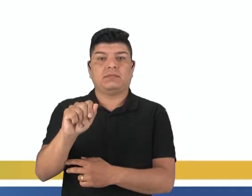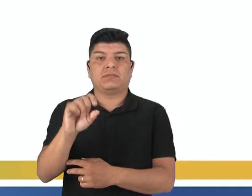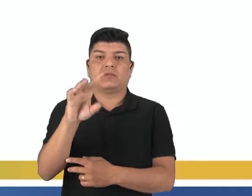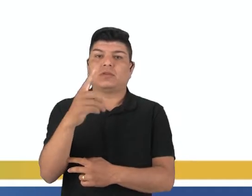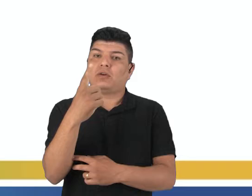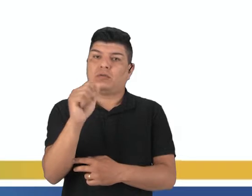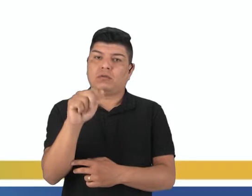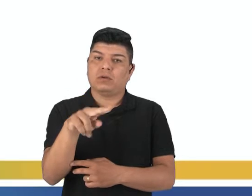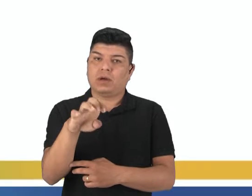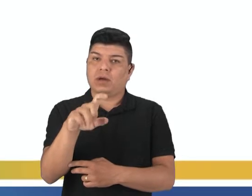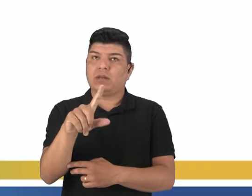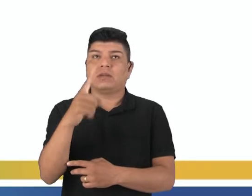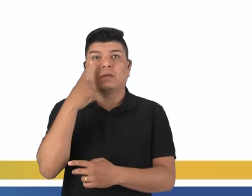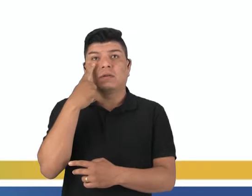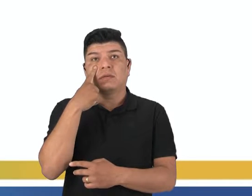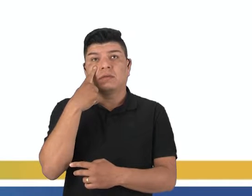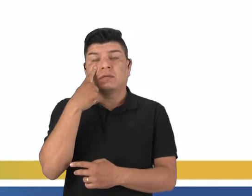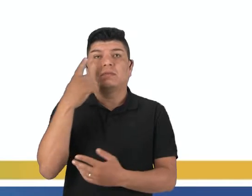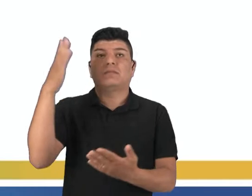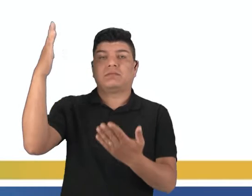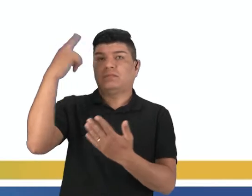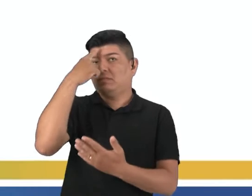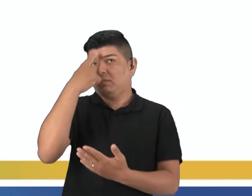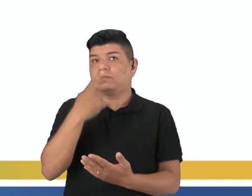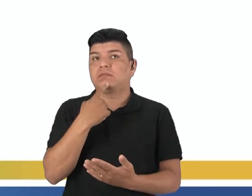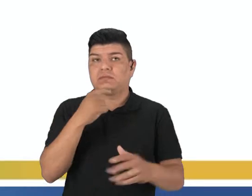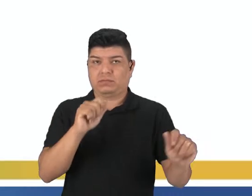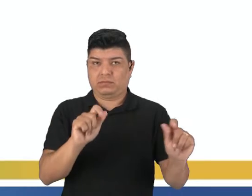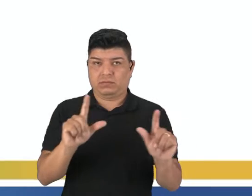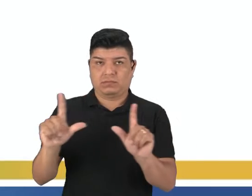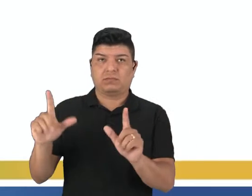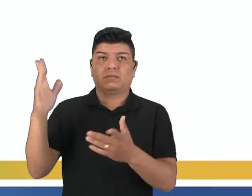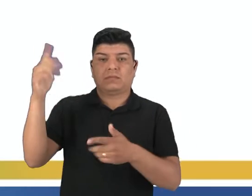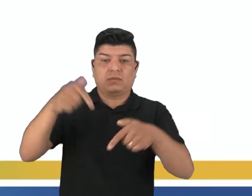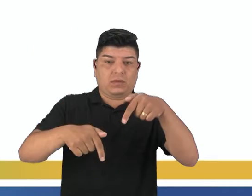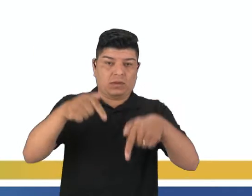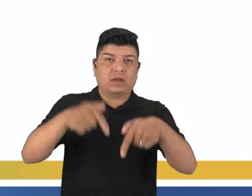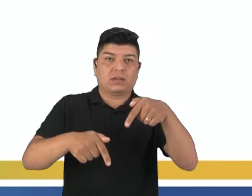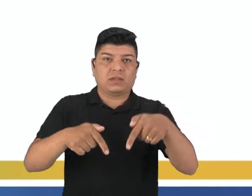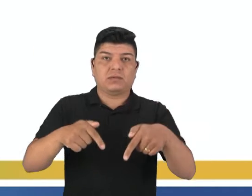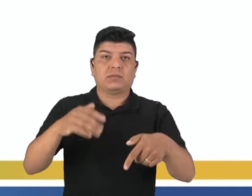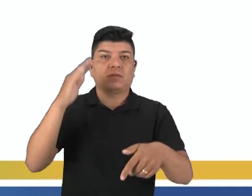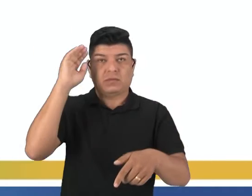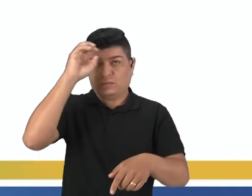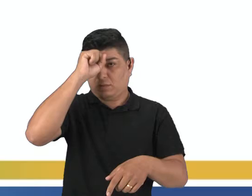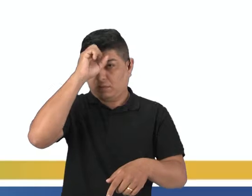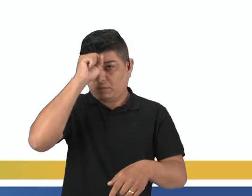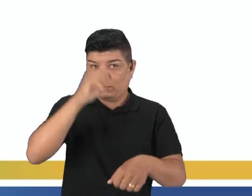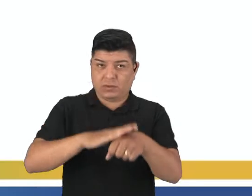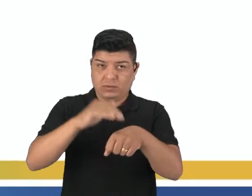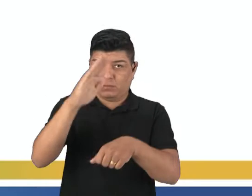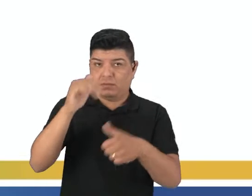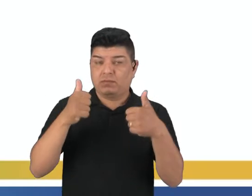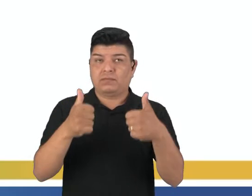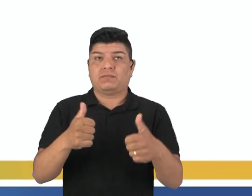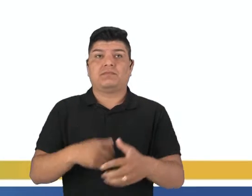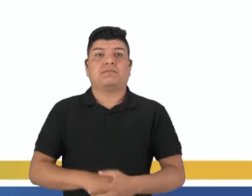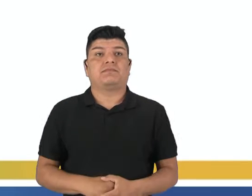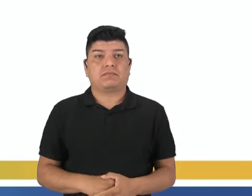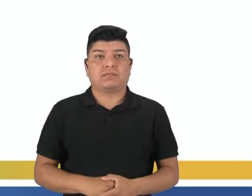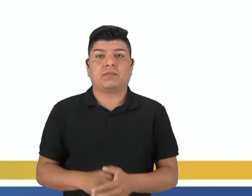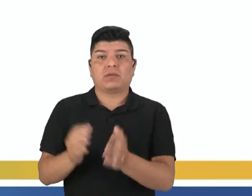vocês podem ver aí. A gente chama de... Na química vocês vão saber melhor o que é esse anel. No grupo das